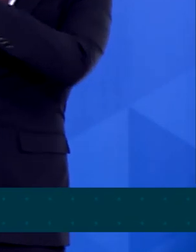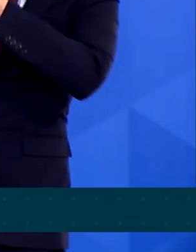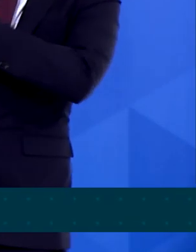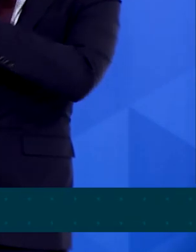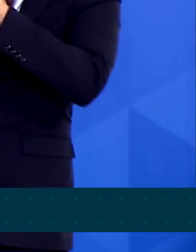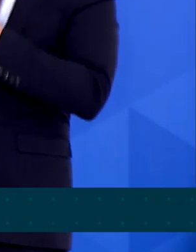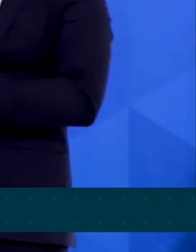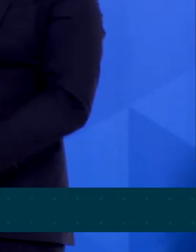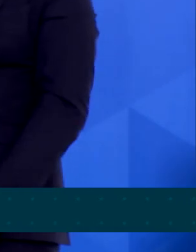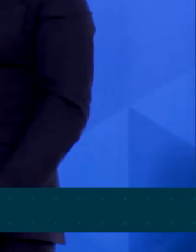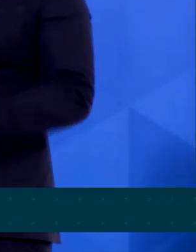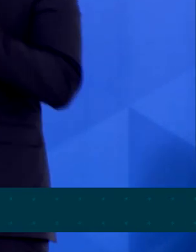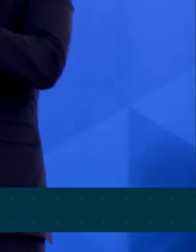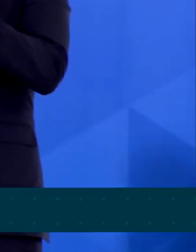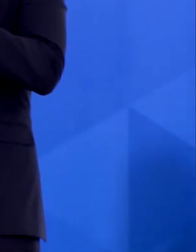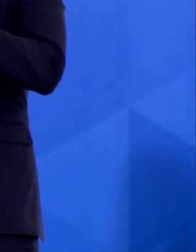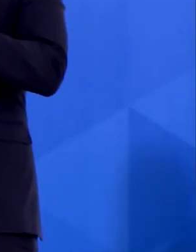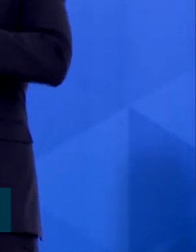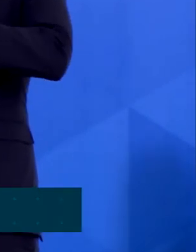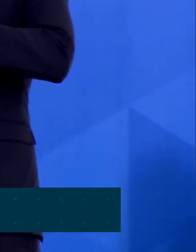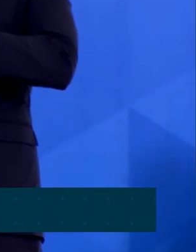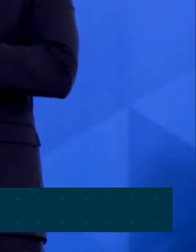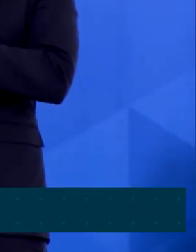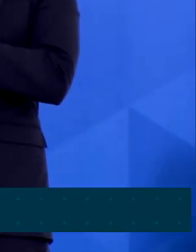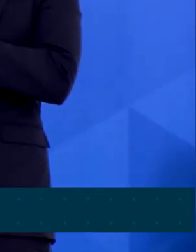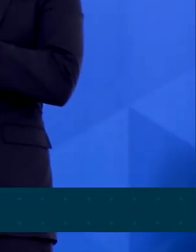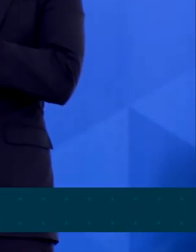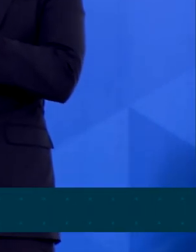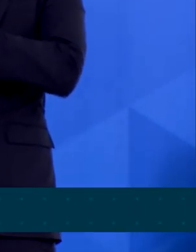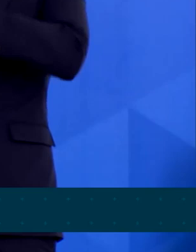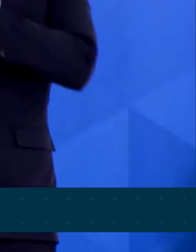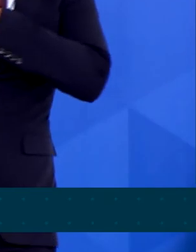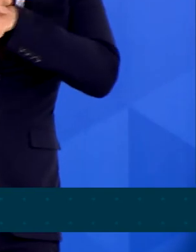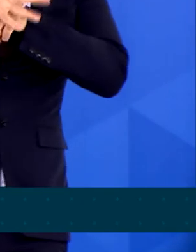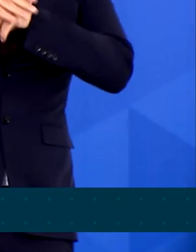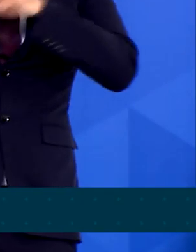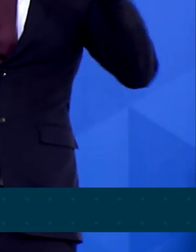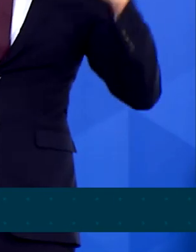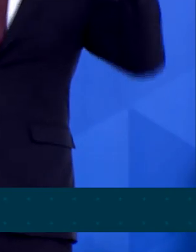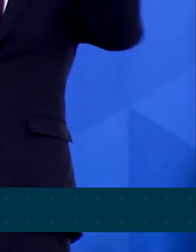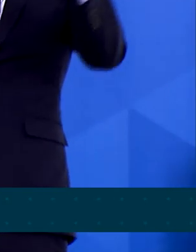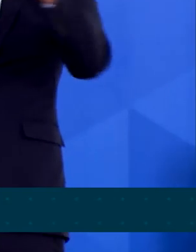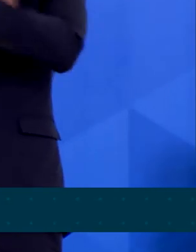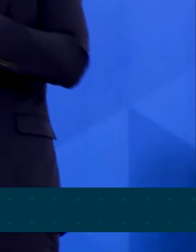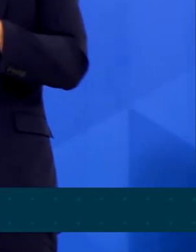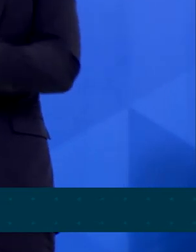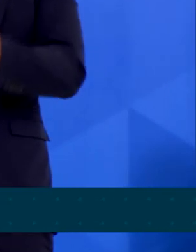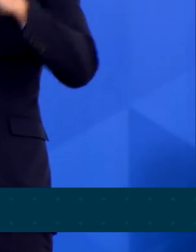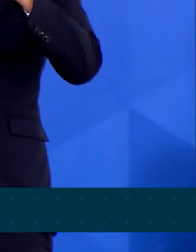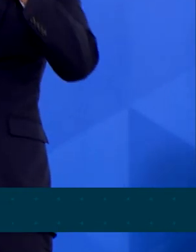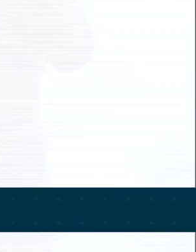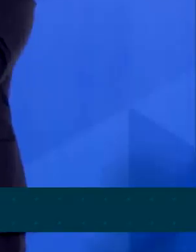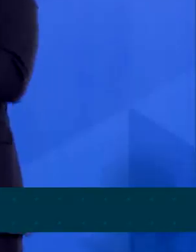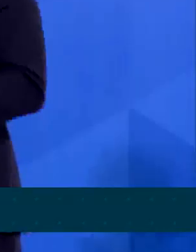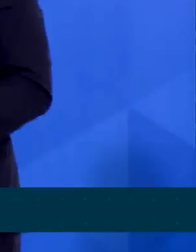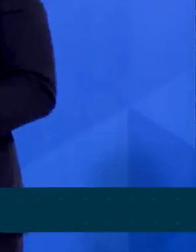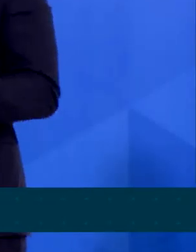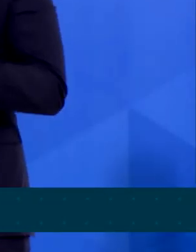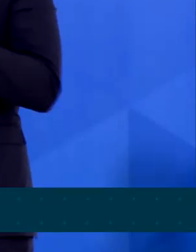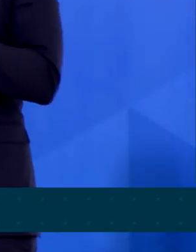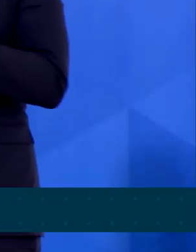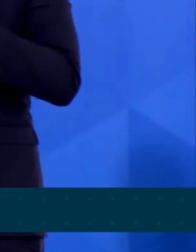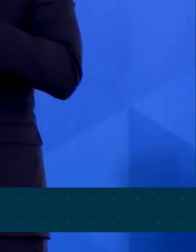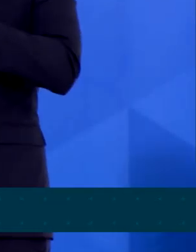em exercitar o dever cívico de informar as autoridades sobre as situações de violência vivenciadas dentro dos lares. Nós